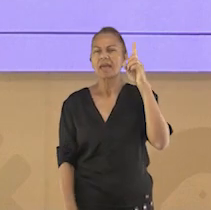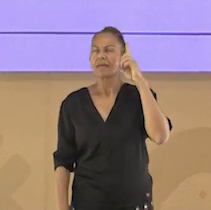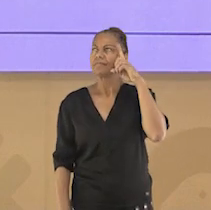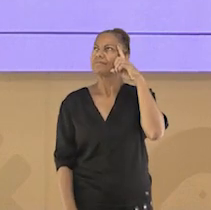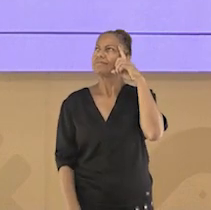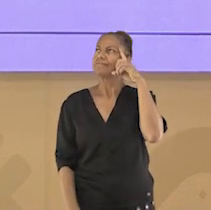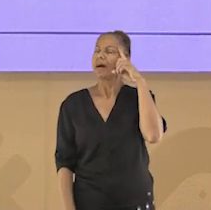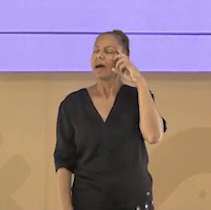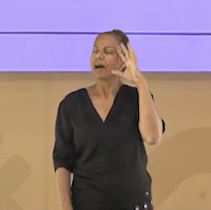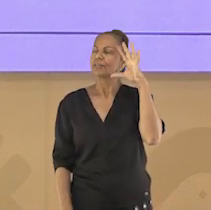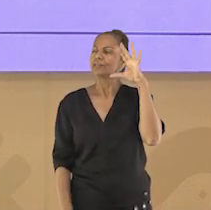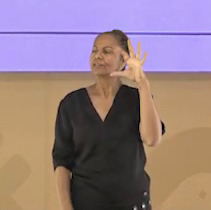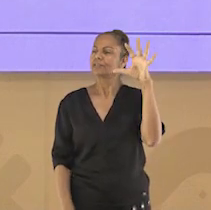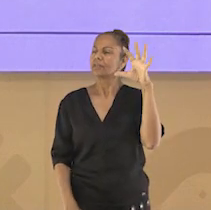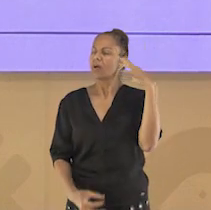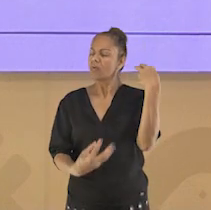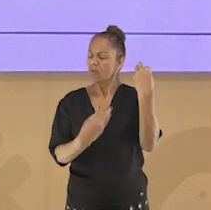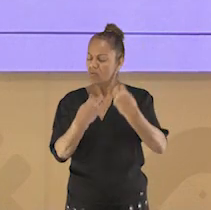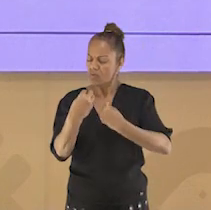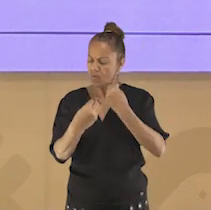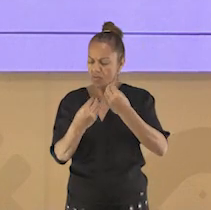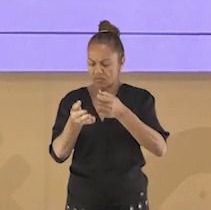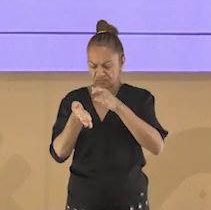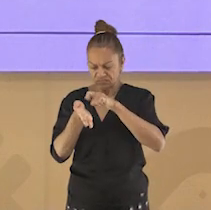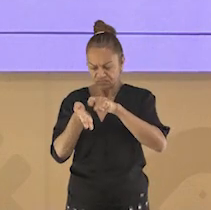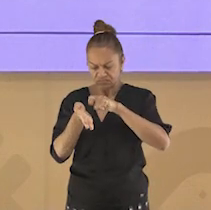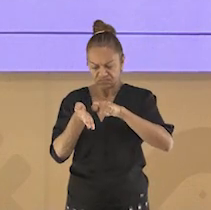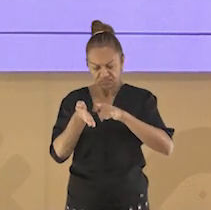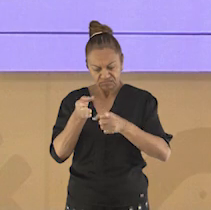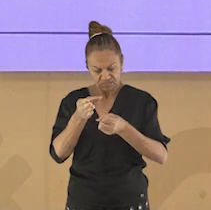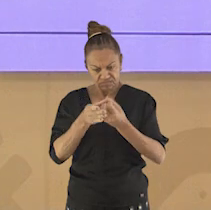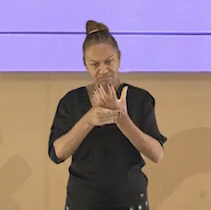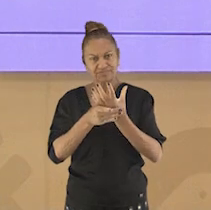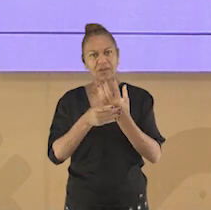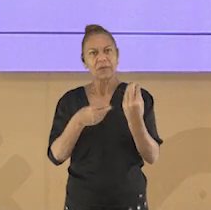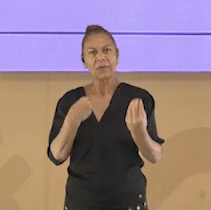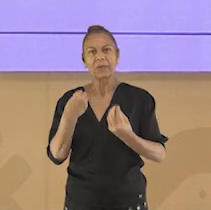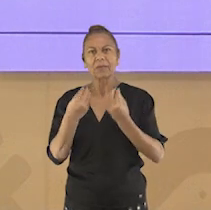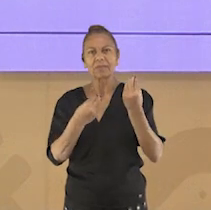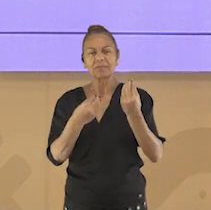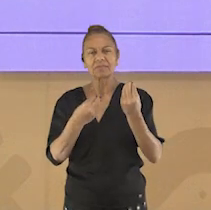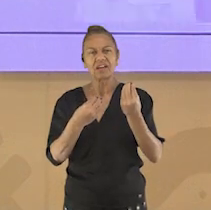Você tem ideia de por que os textos foram escritos?